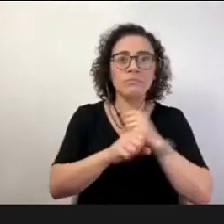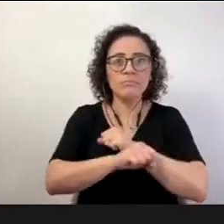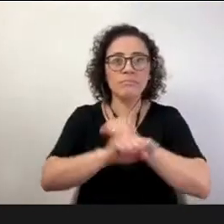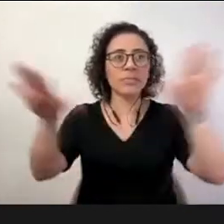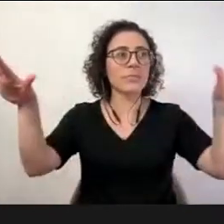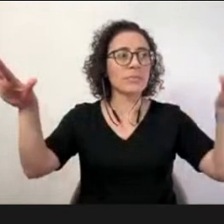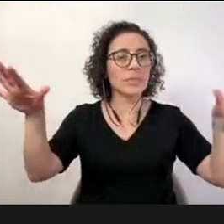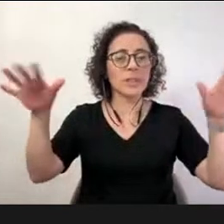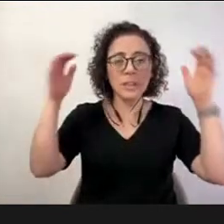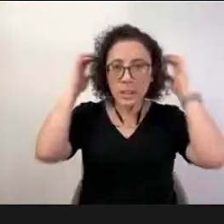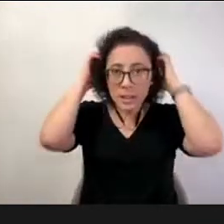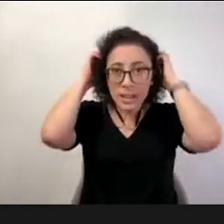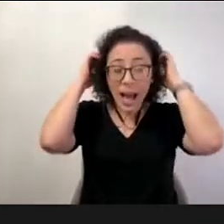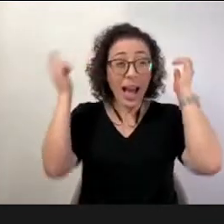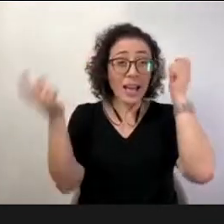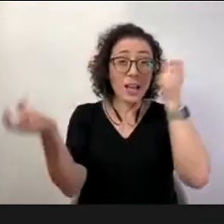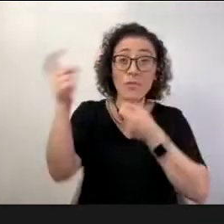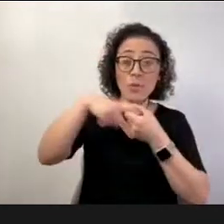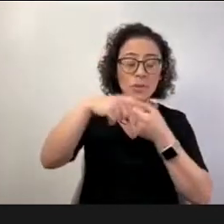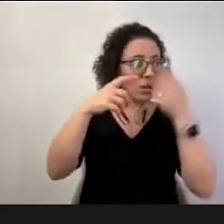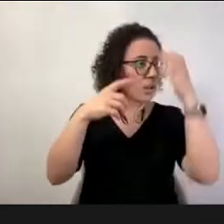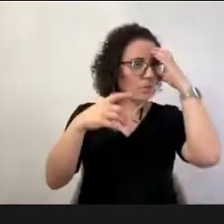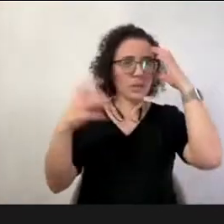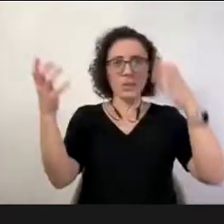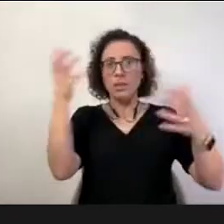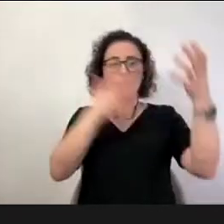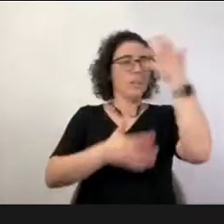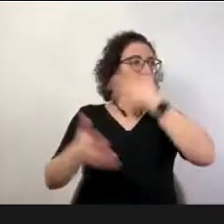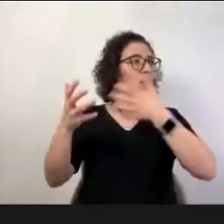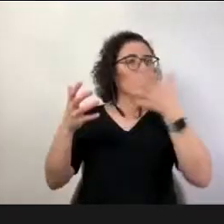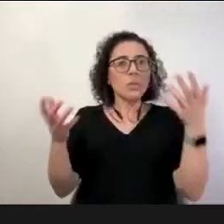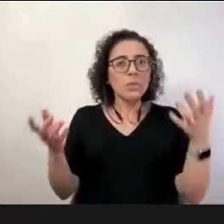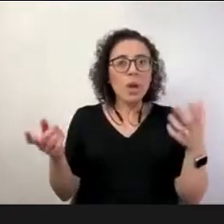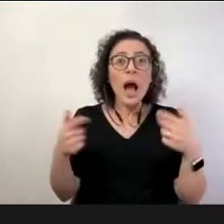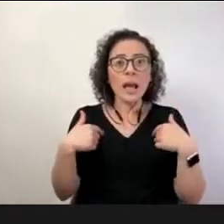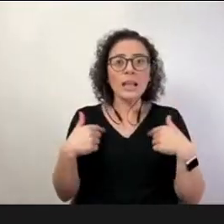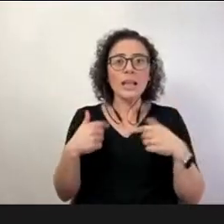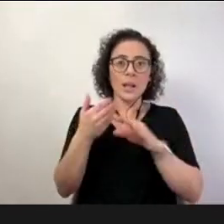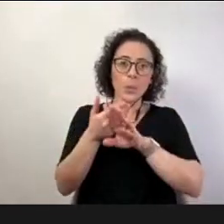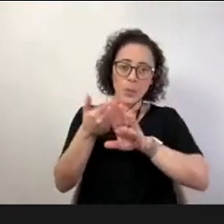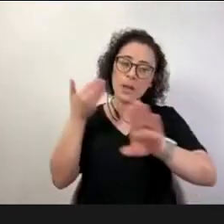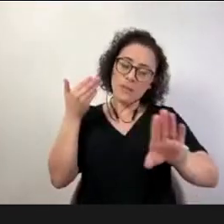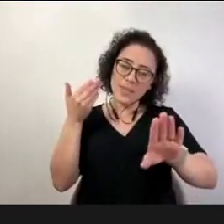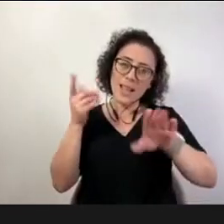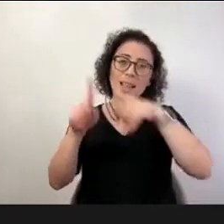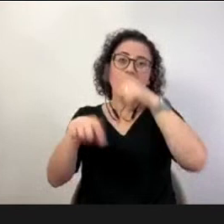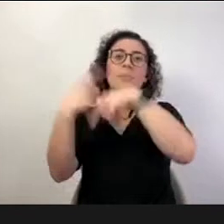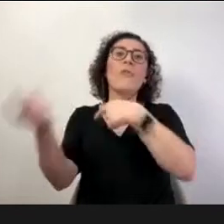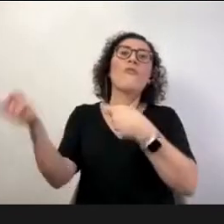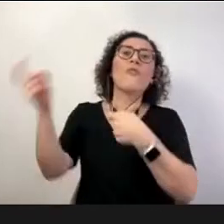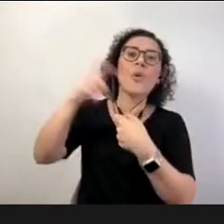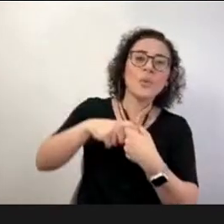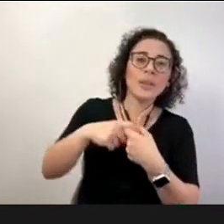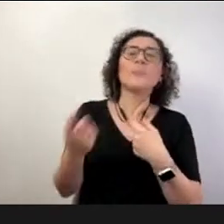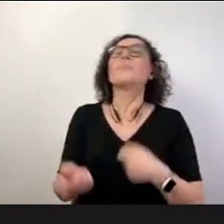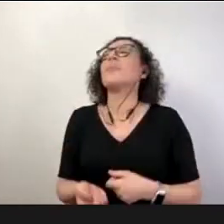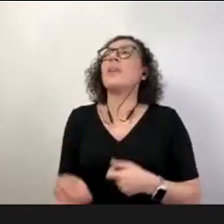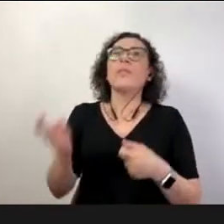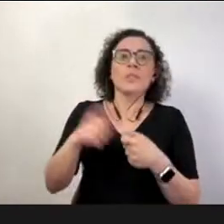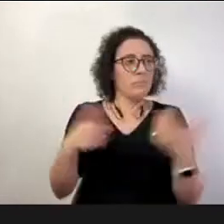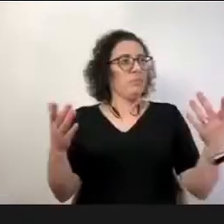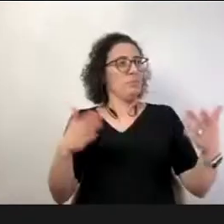eu voltei parece que a escola andou oito anos em oito meses e as coisas se configuraram de uma maneira